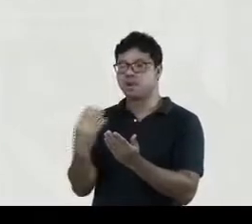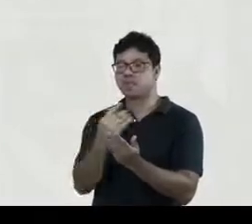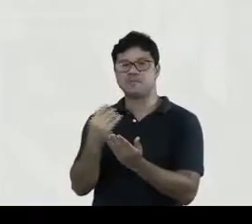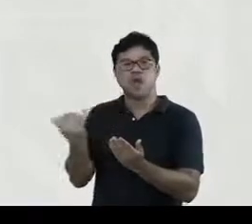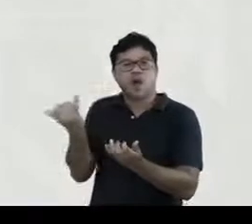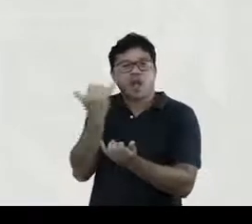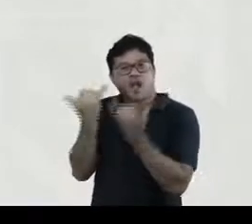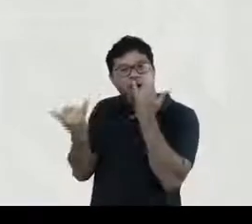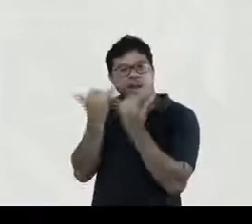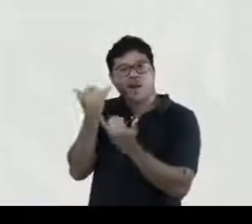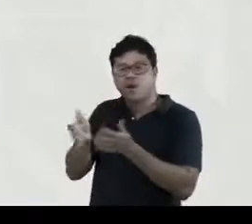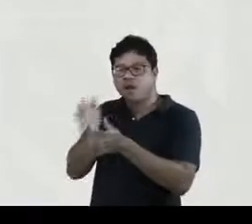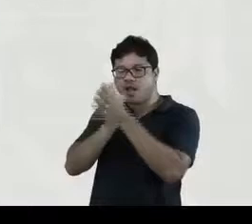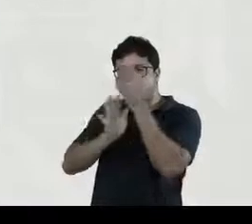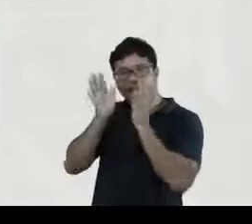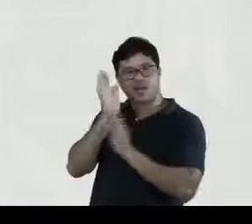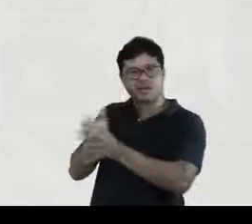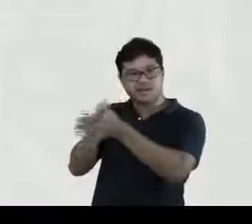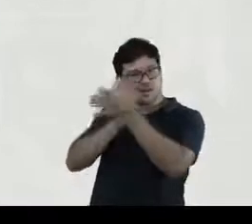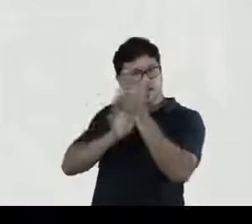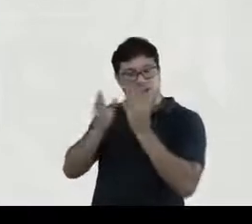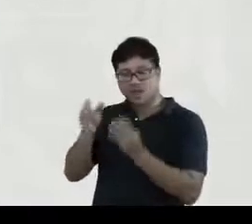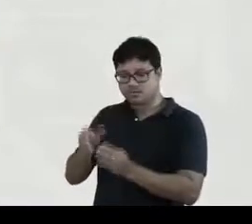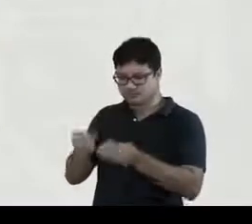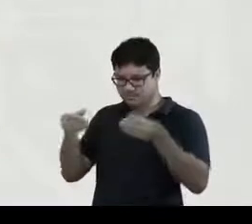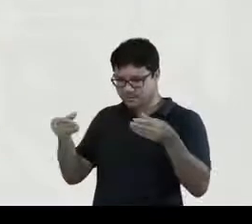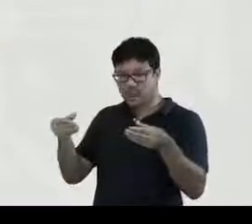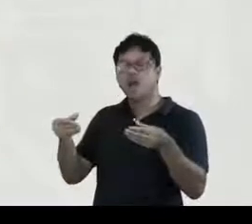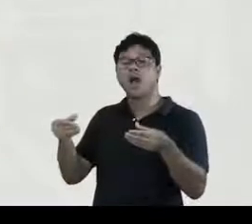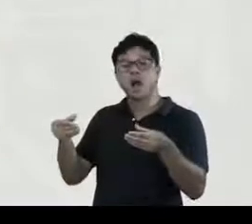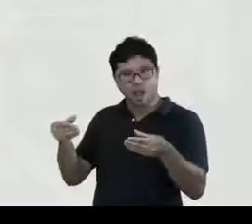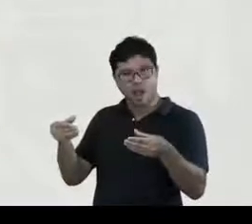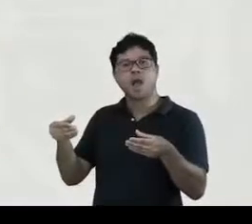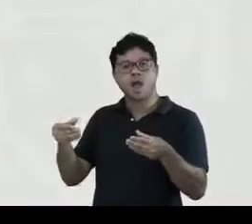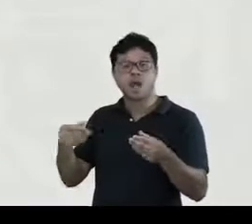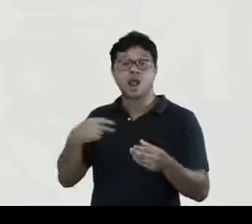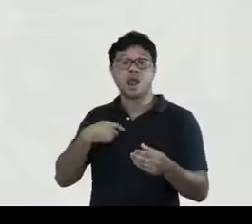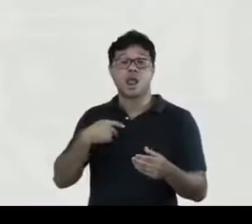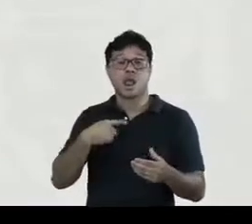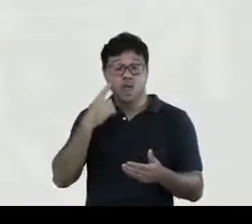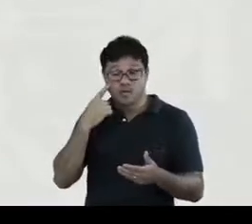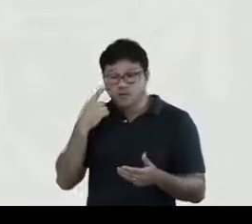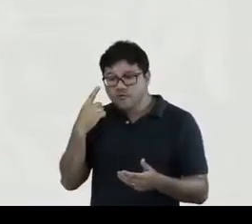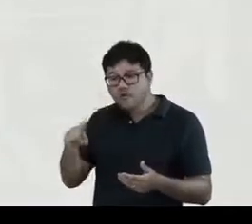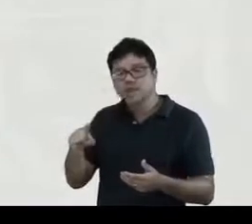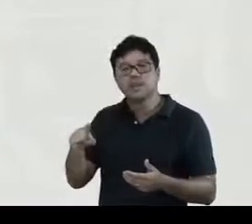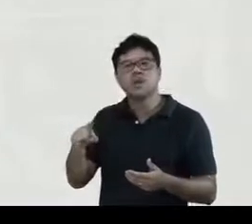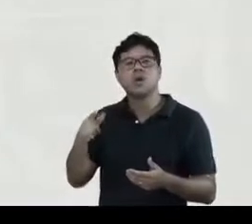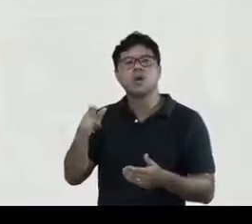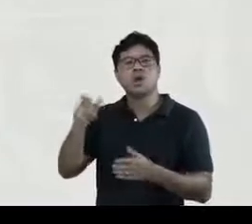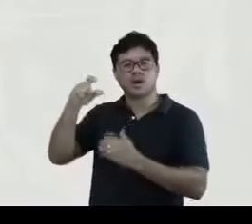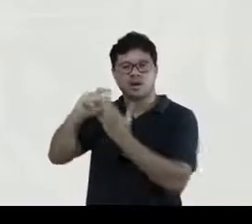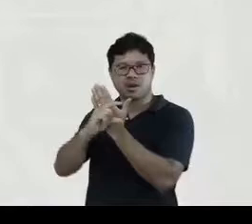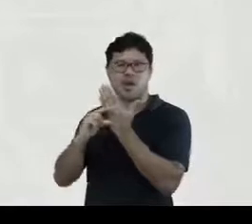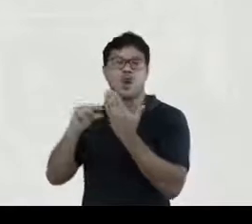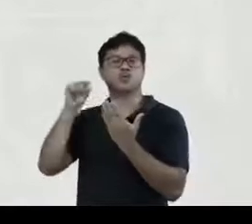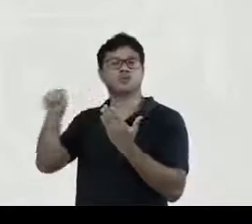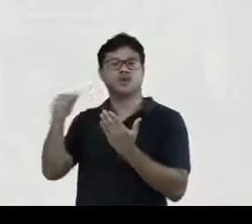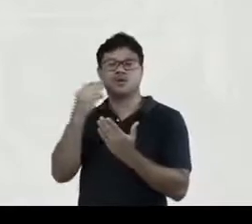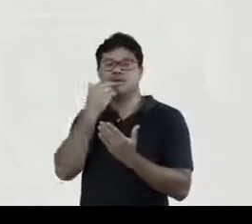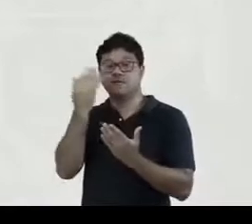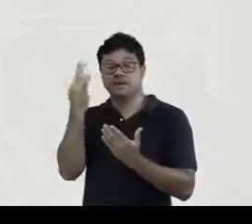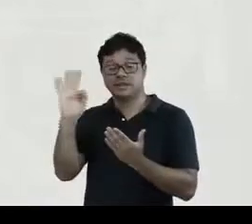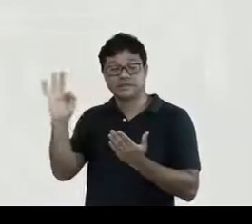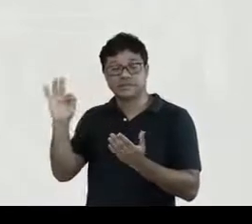E, quando eu vi o livro de Mireille Huchon e o cul-de-lampes da prétendida